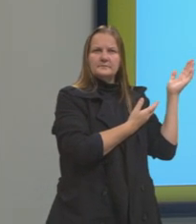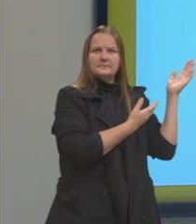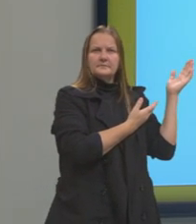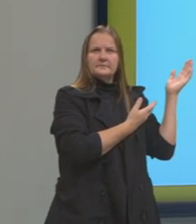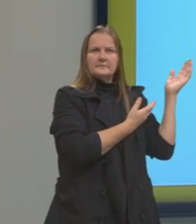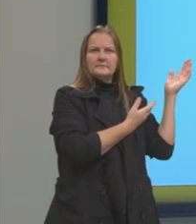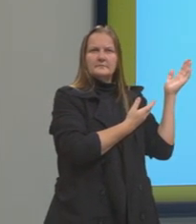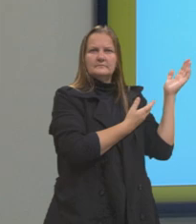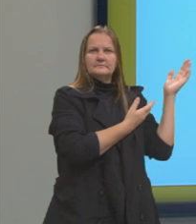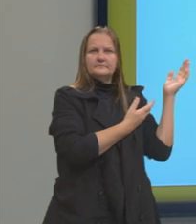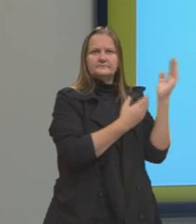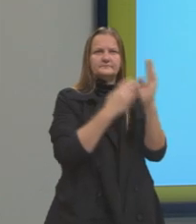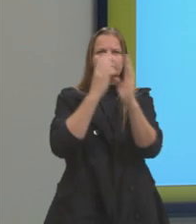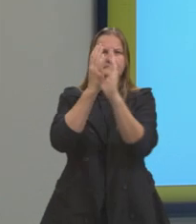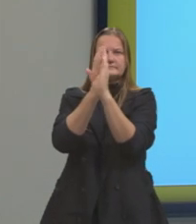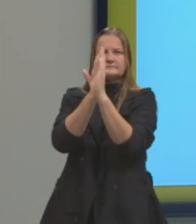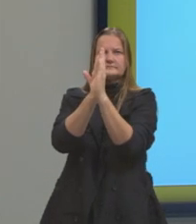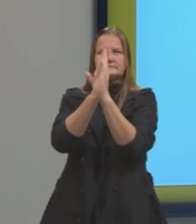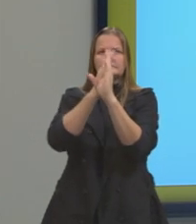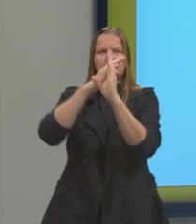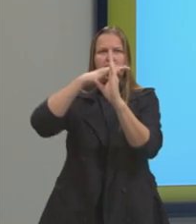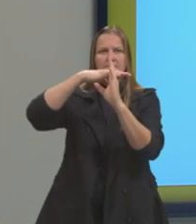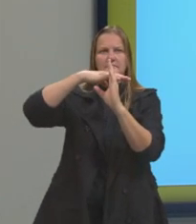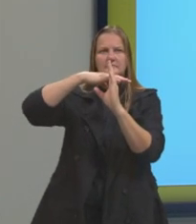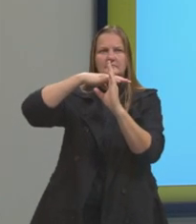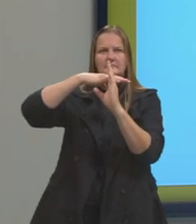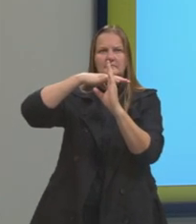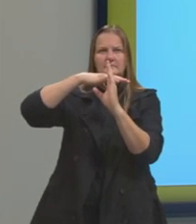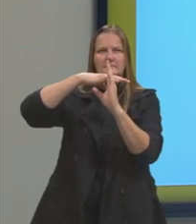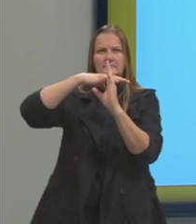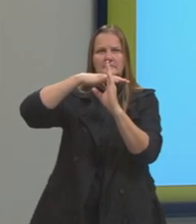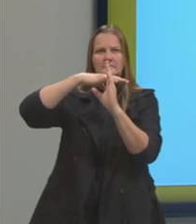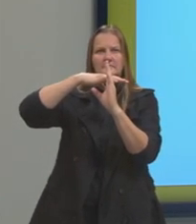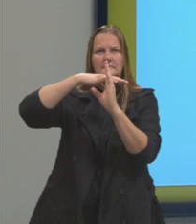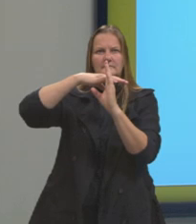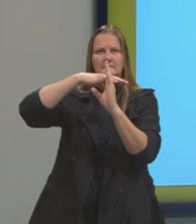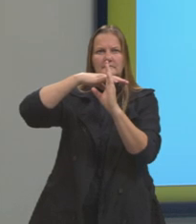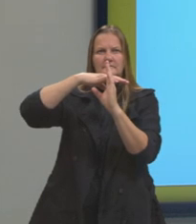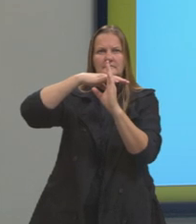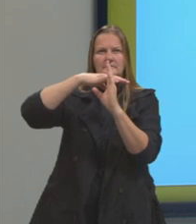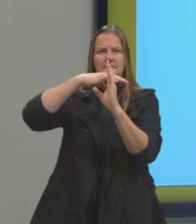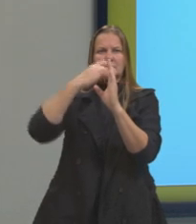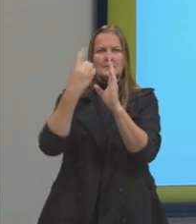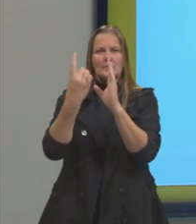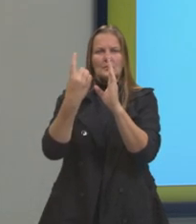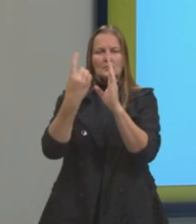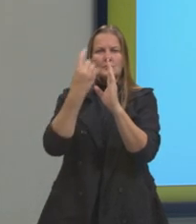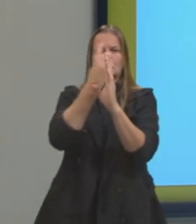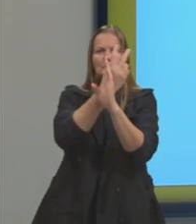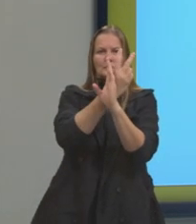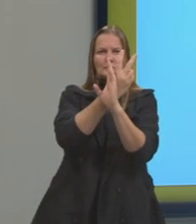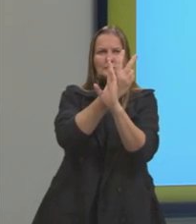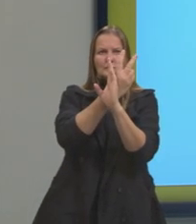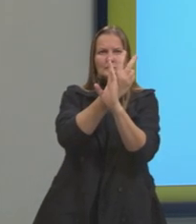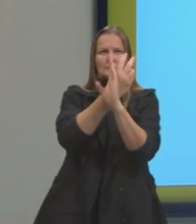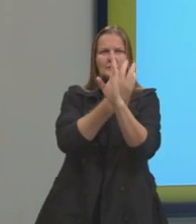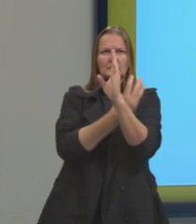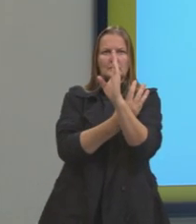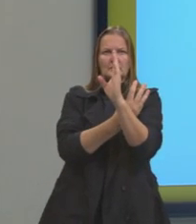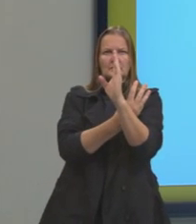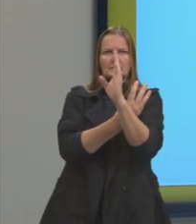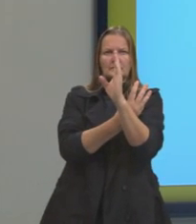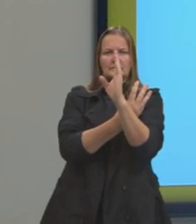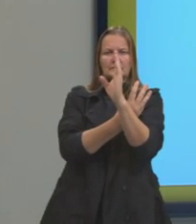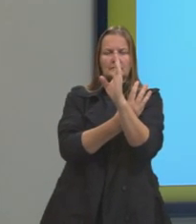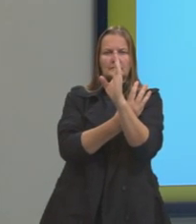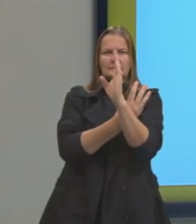que eu tenho logo acima primeiro quadrante, depois à esquerda segundo quadrante, depois